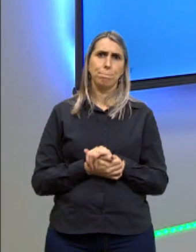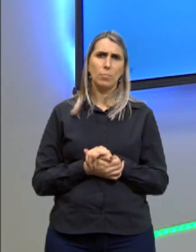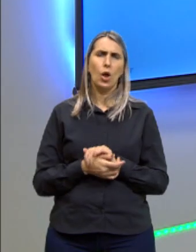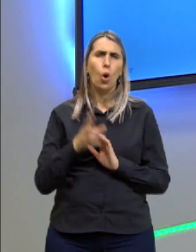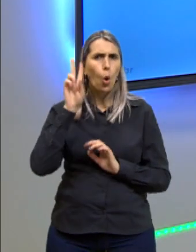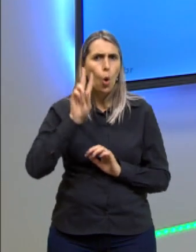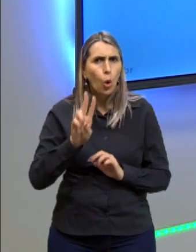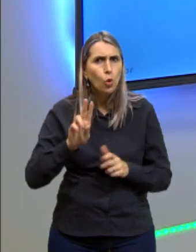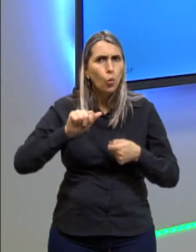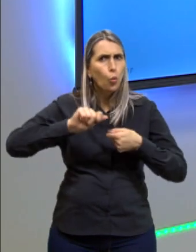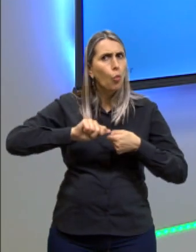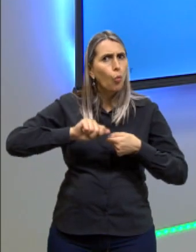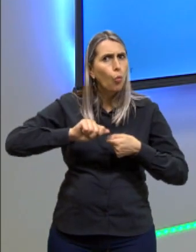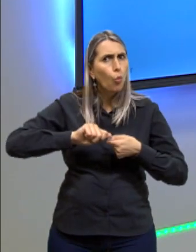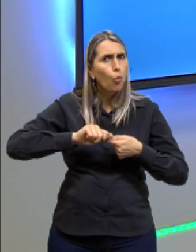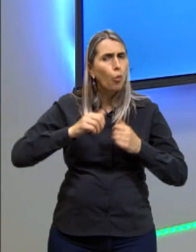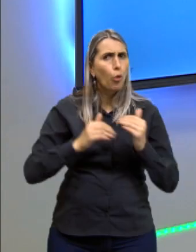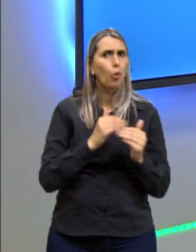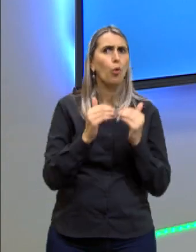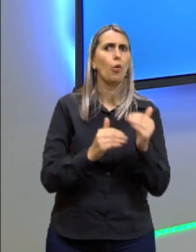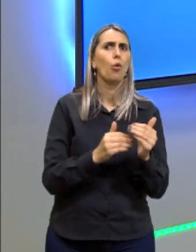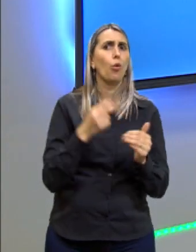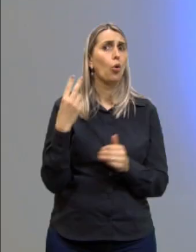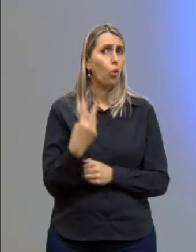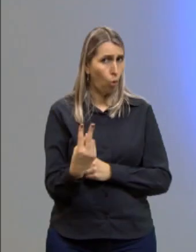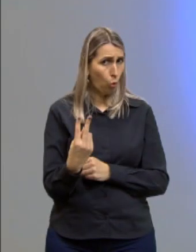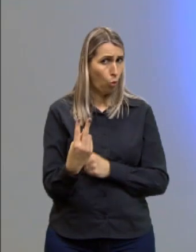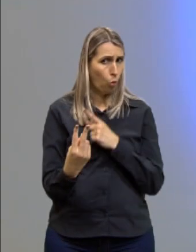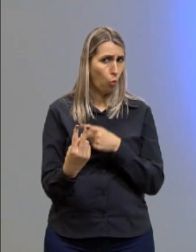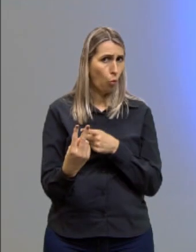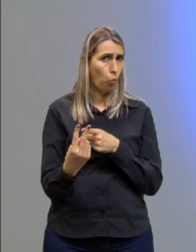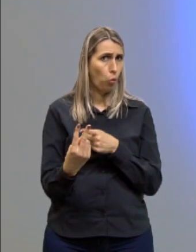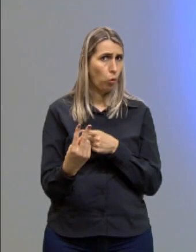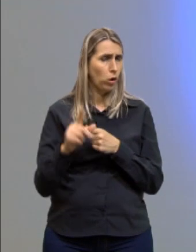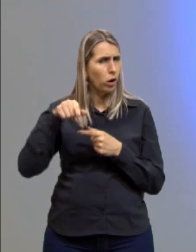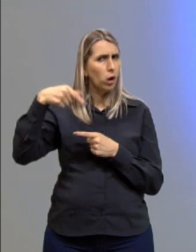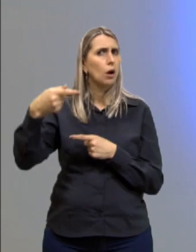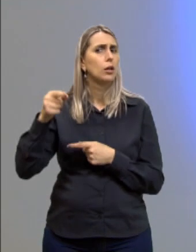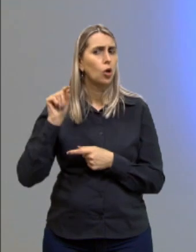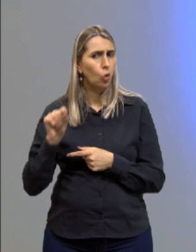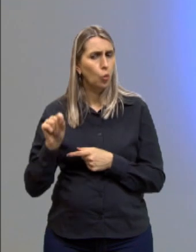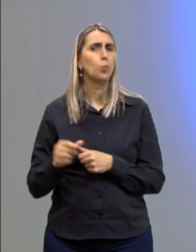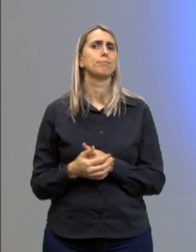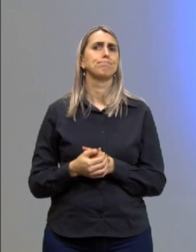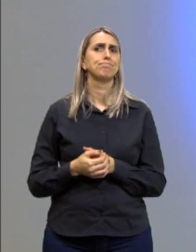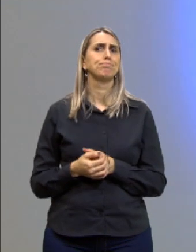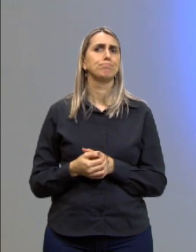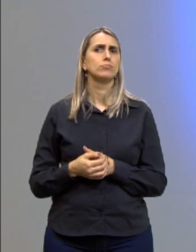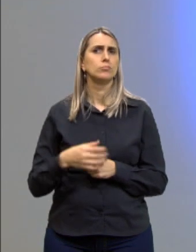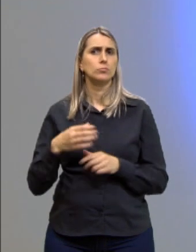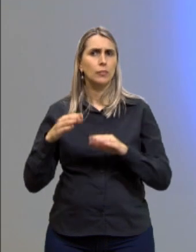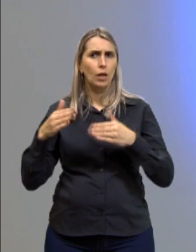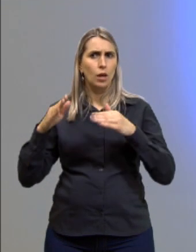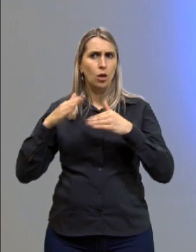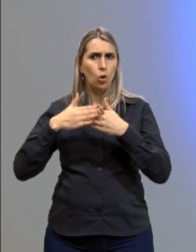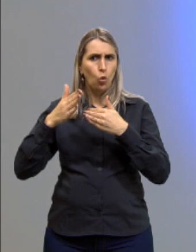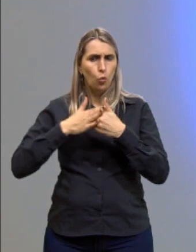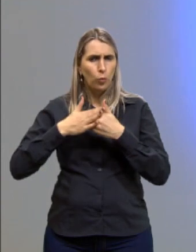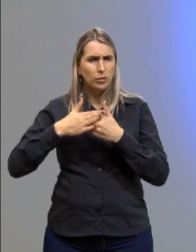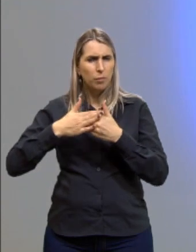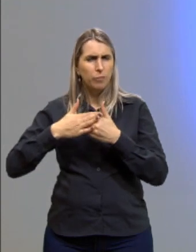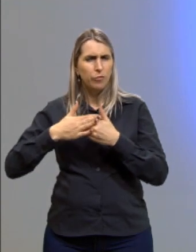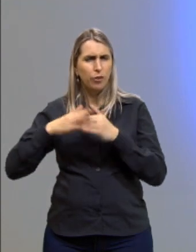Olha o que ele faz no desenvolvimento 2. Além disso, as bolhas sociais